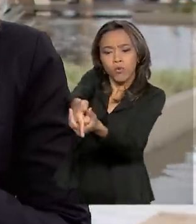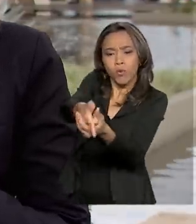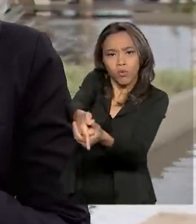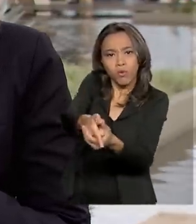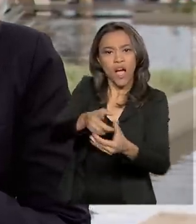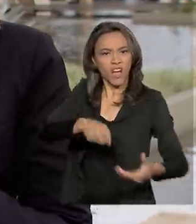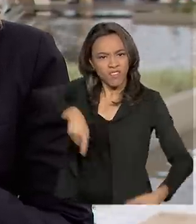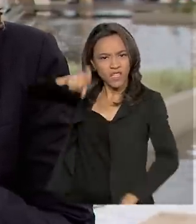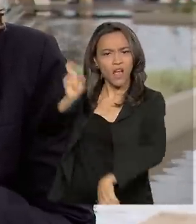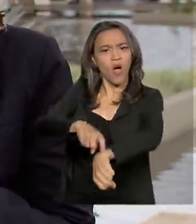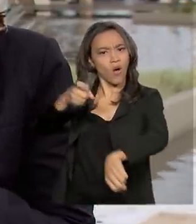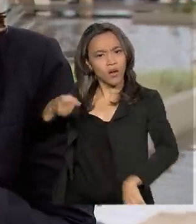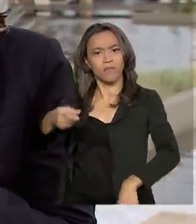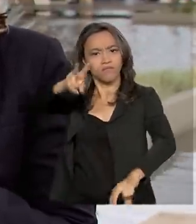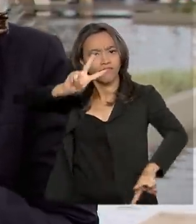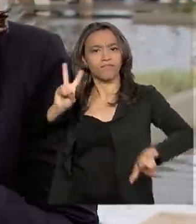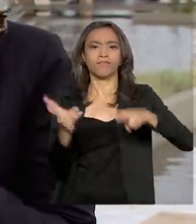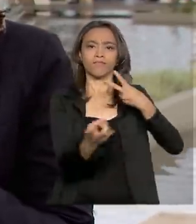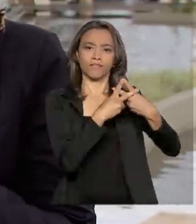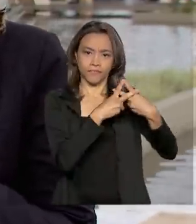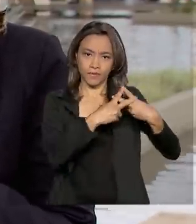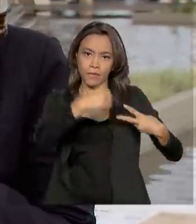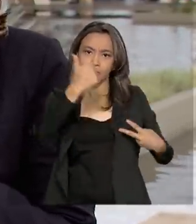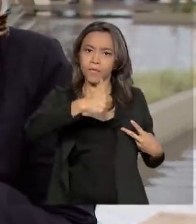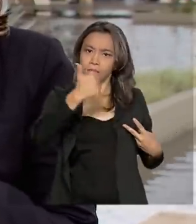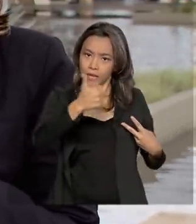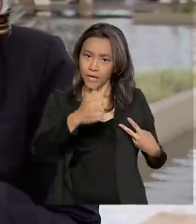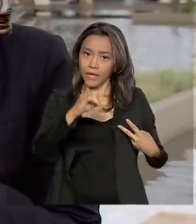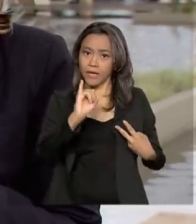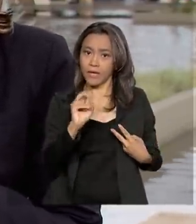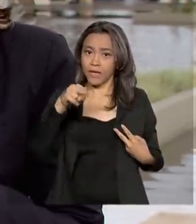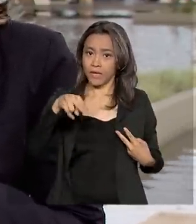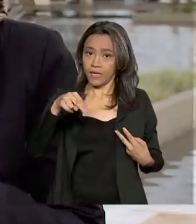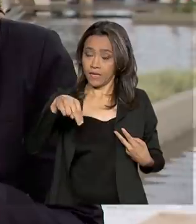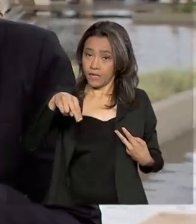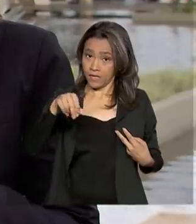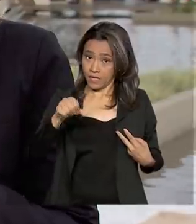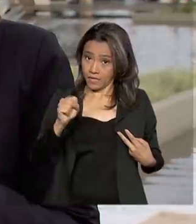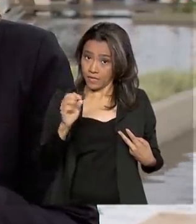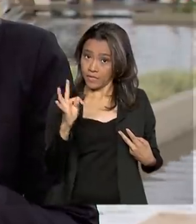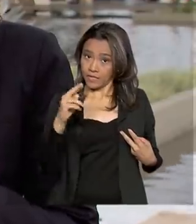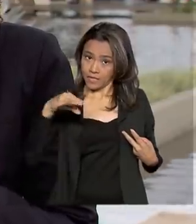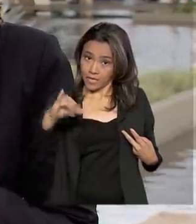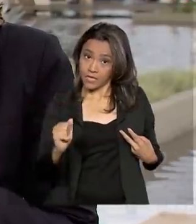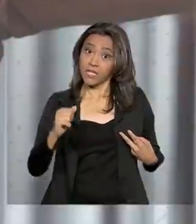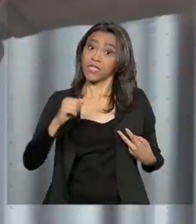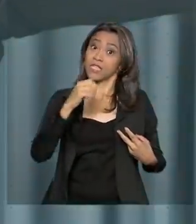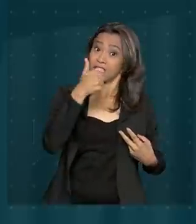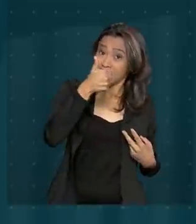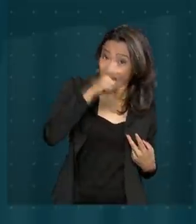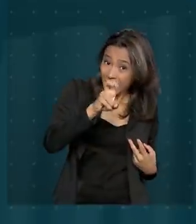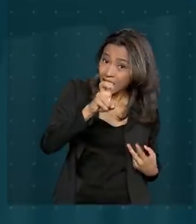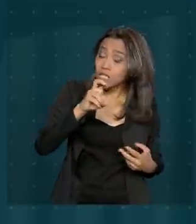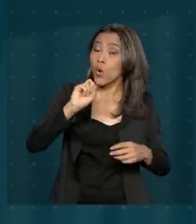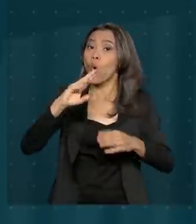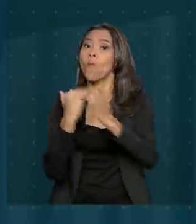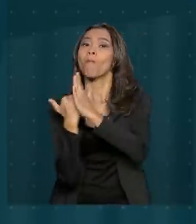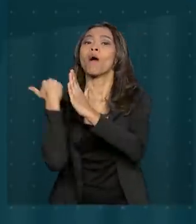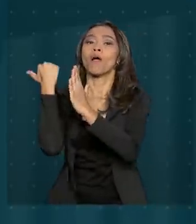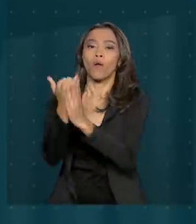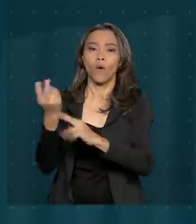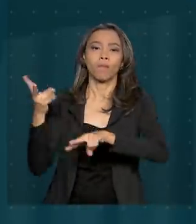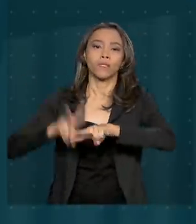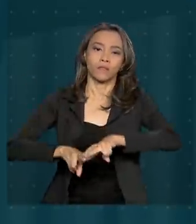de imediato, já na primeira instância, desde que a pena seja igual a 15 anos ou maior. Entre as principais